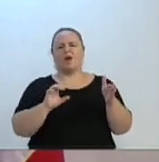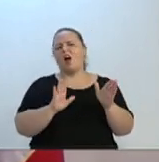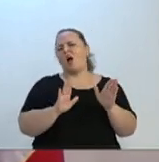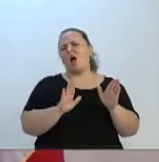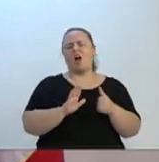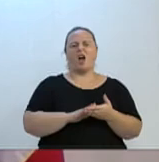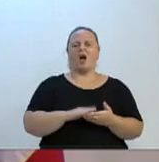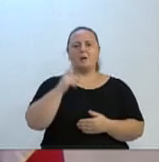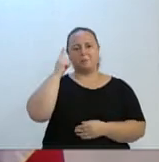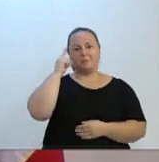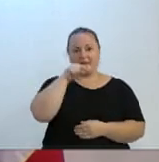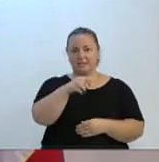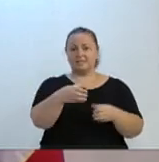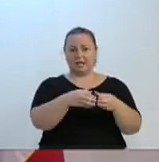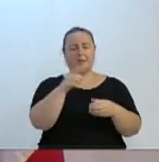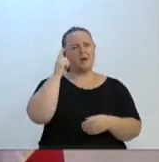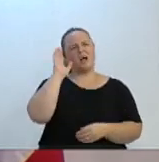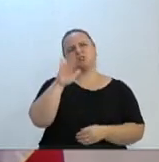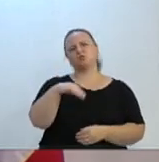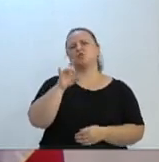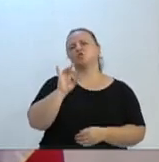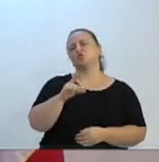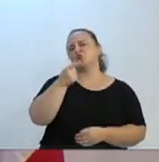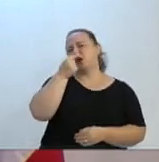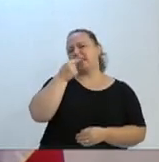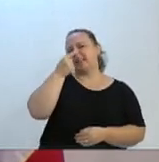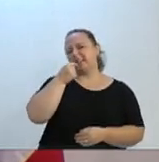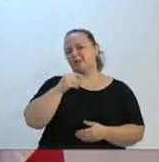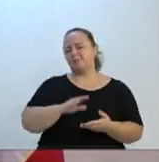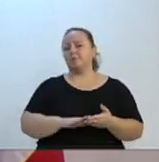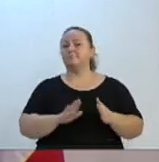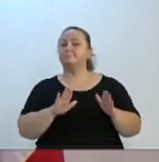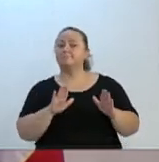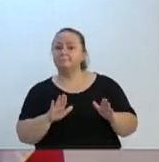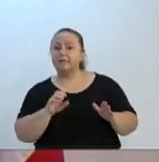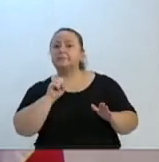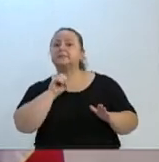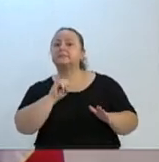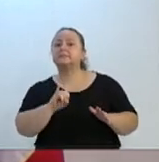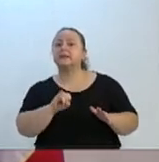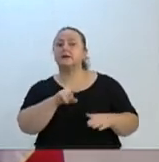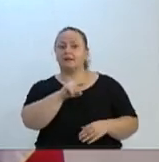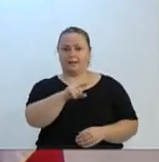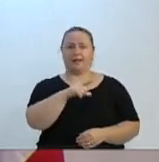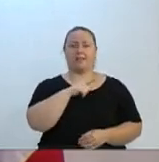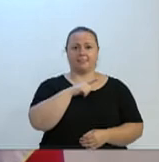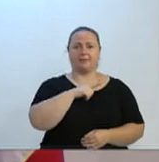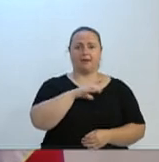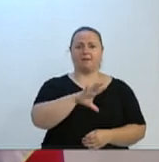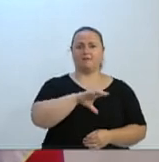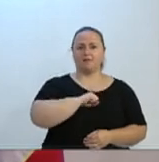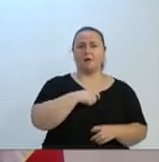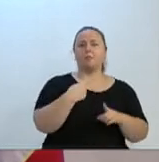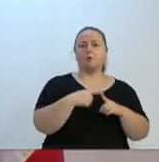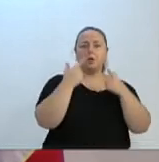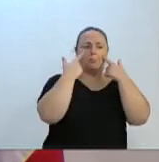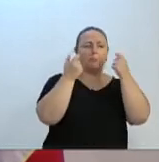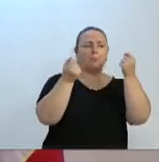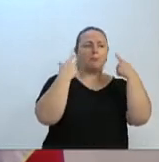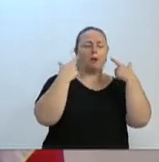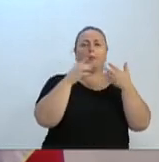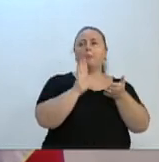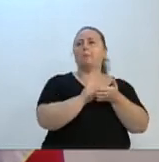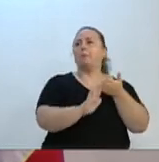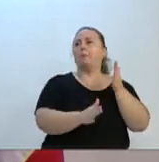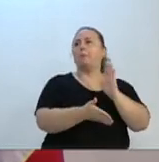pode ser que vocês acabem contagiando o seu avó, a sua avó, o seu pai, e a sua mãe e